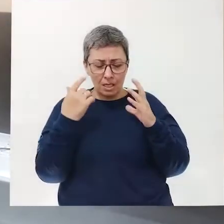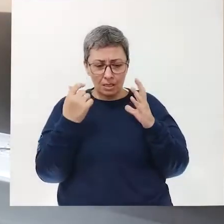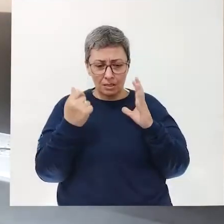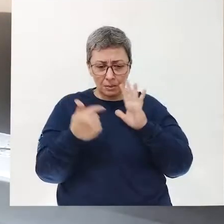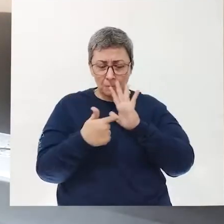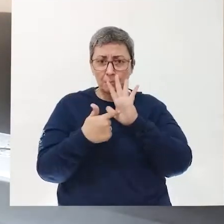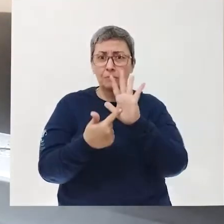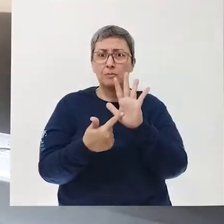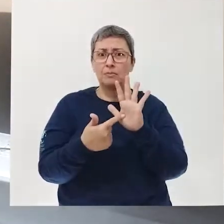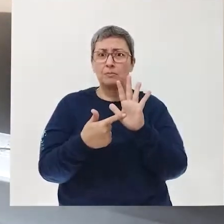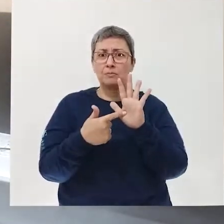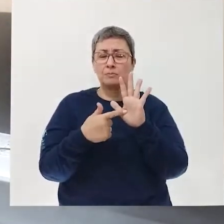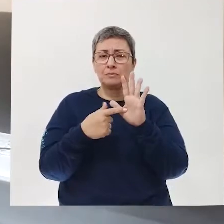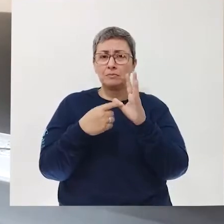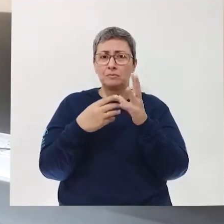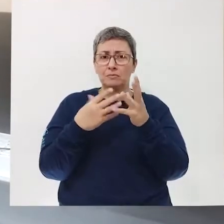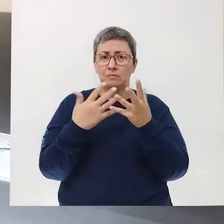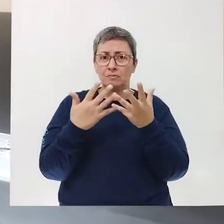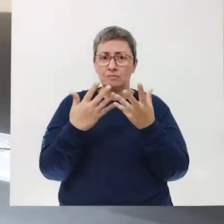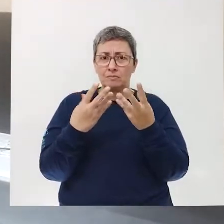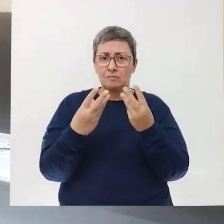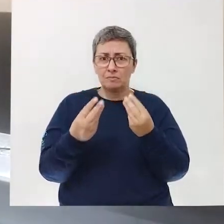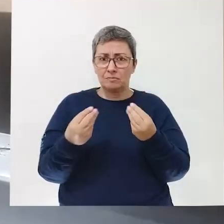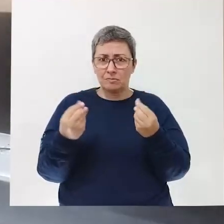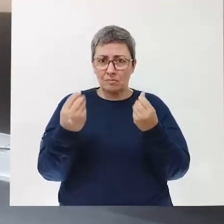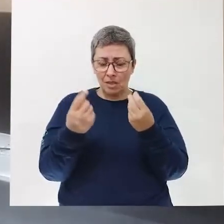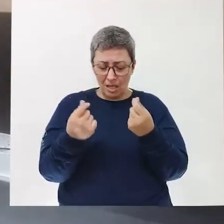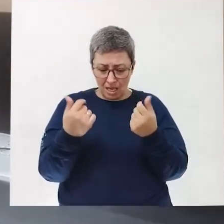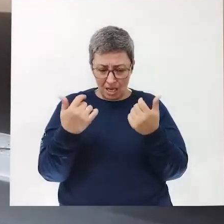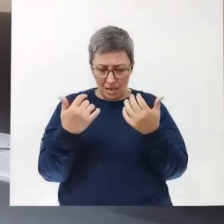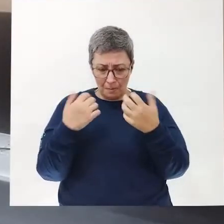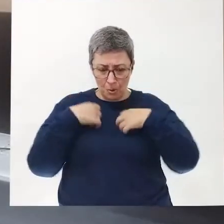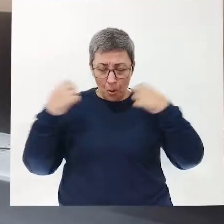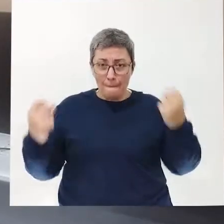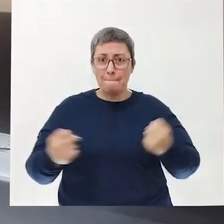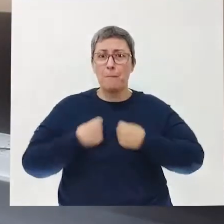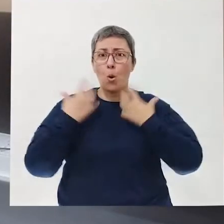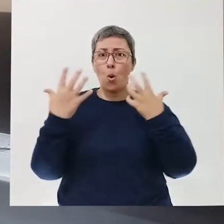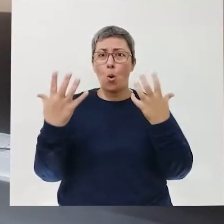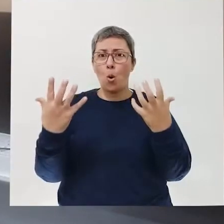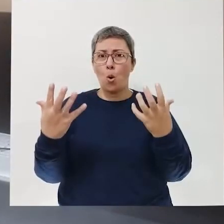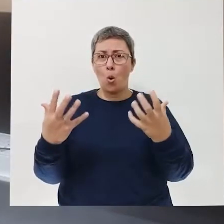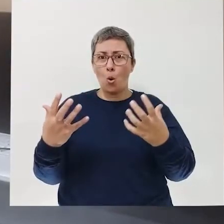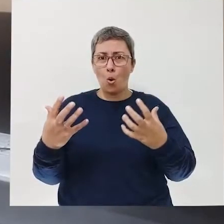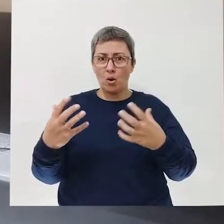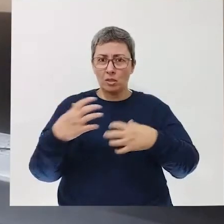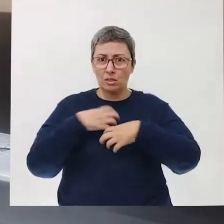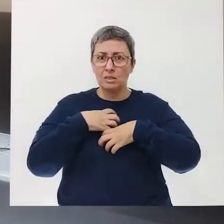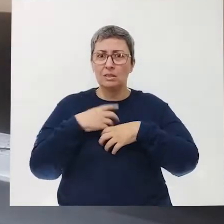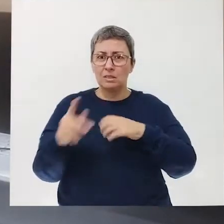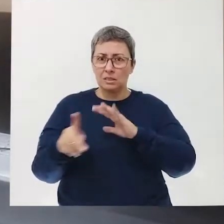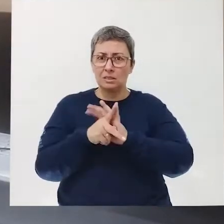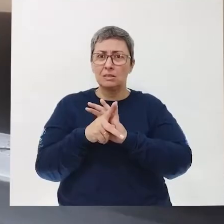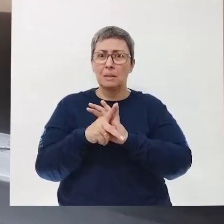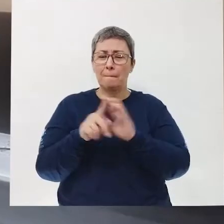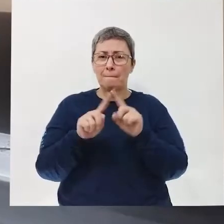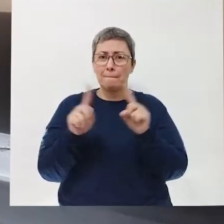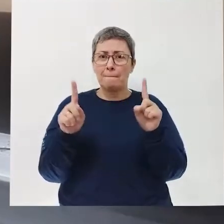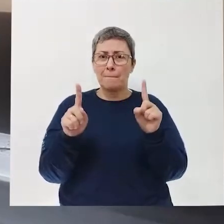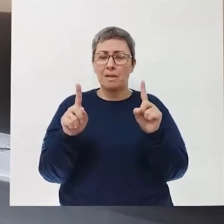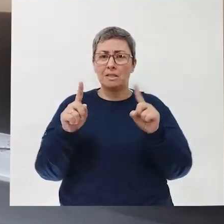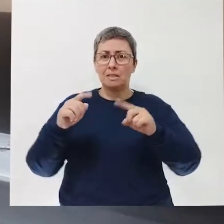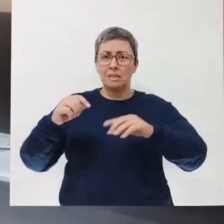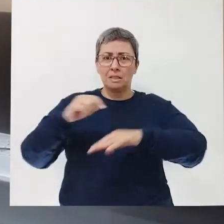quis retratar ali que ele deu aquela explosão sentimental, né? Mas